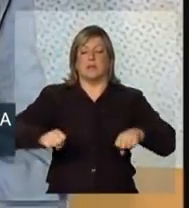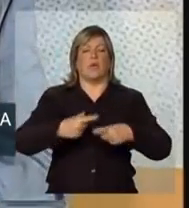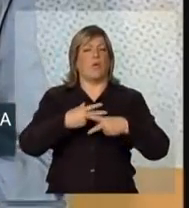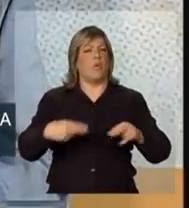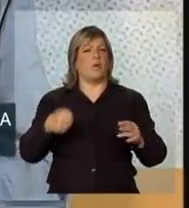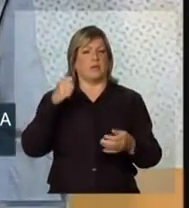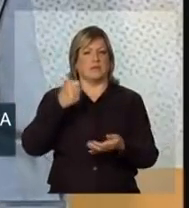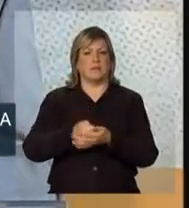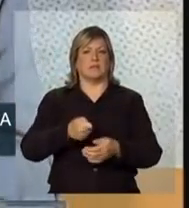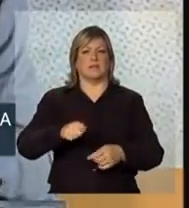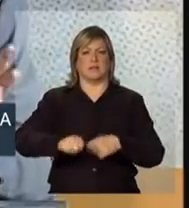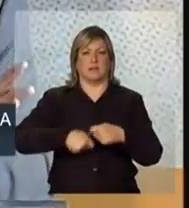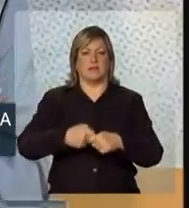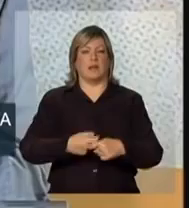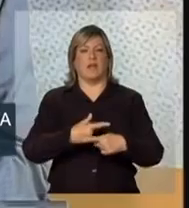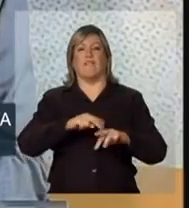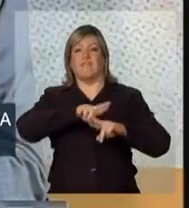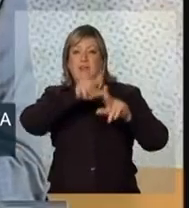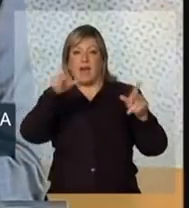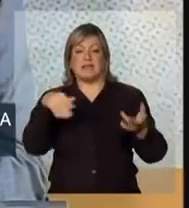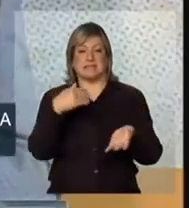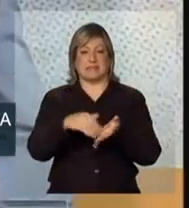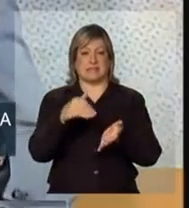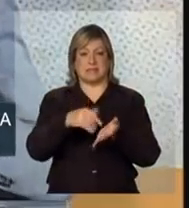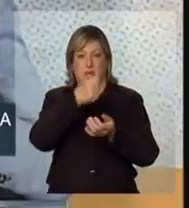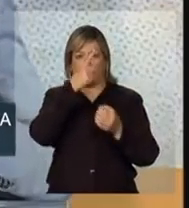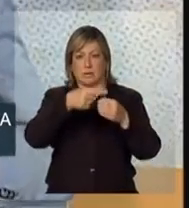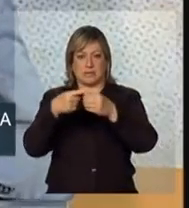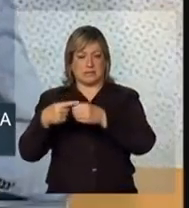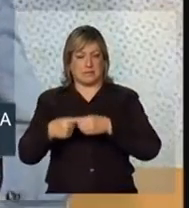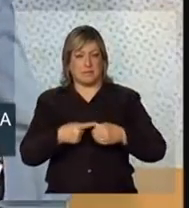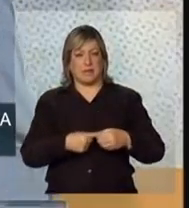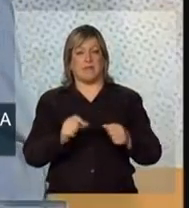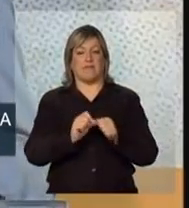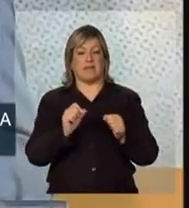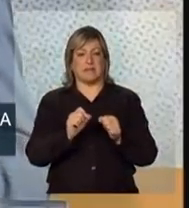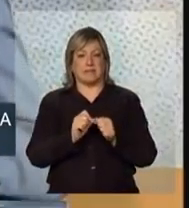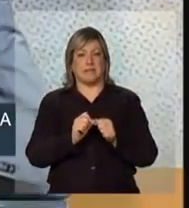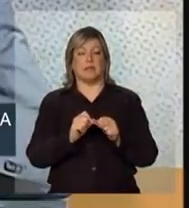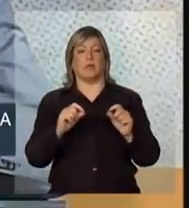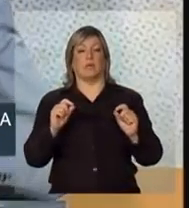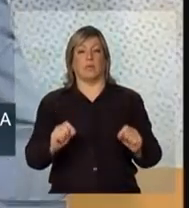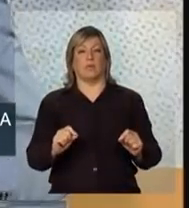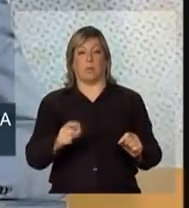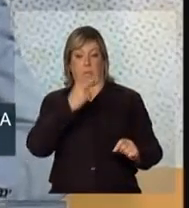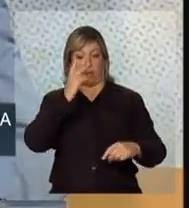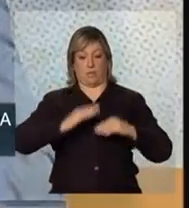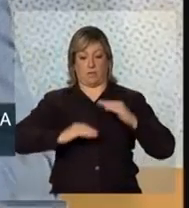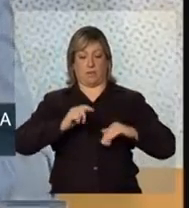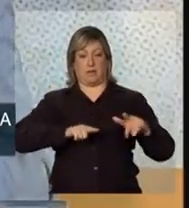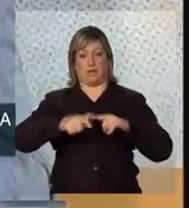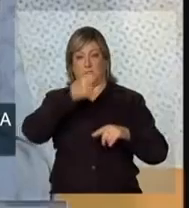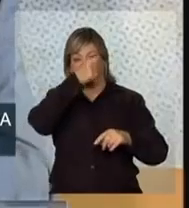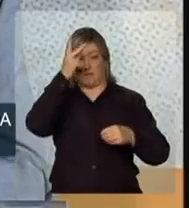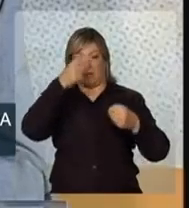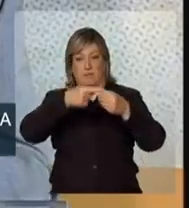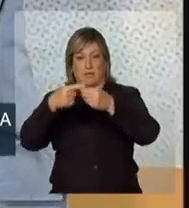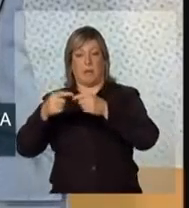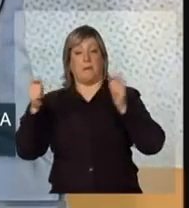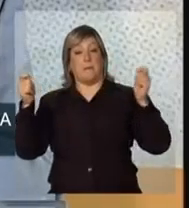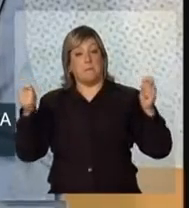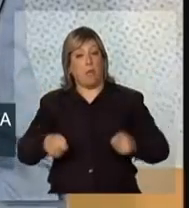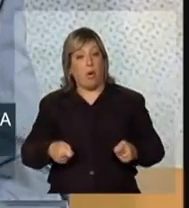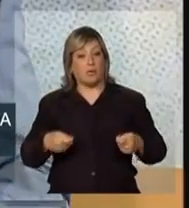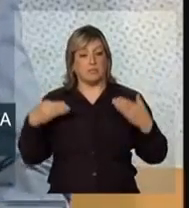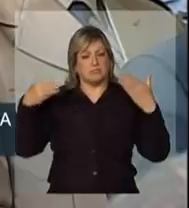o trabalho integrado das várias secretarias municipais, fazendo com que o gestor municipal também seja um